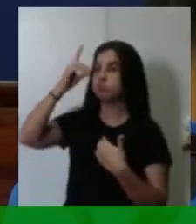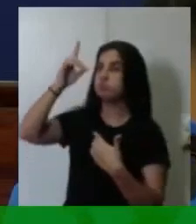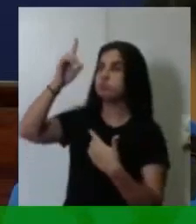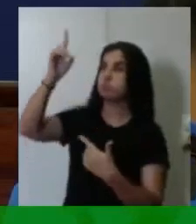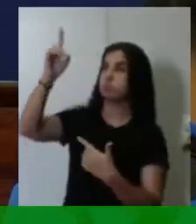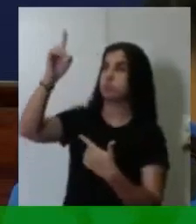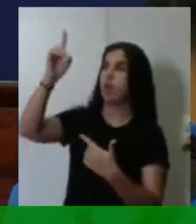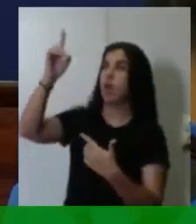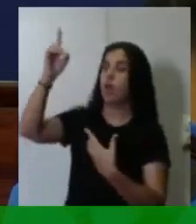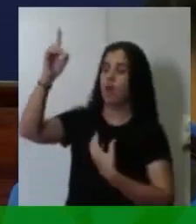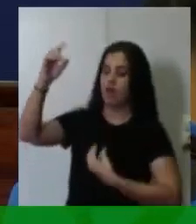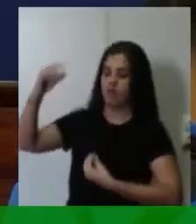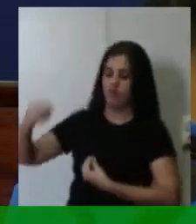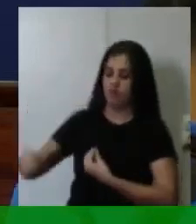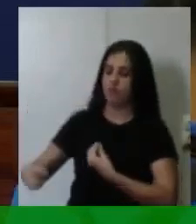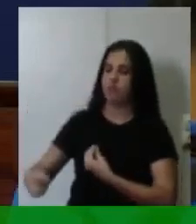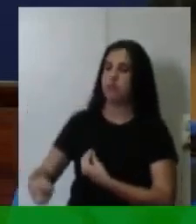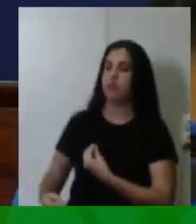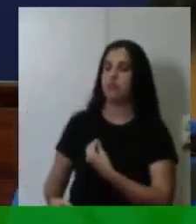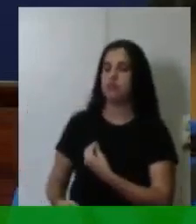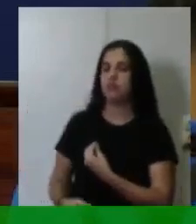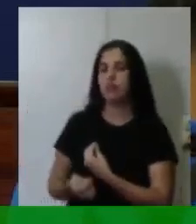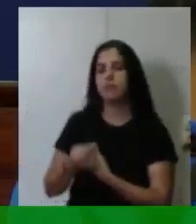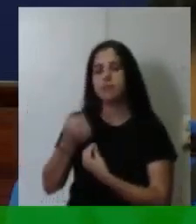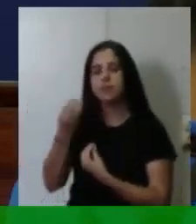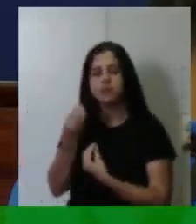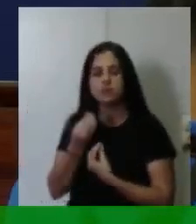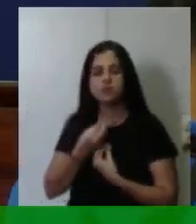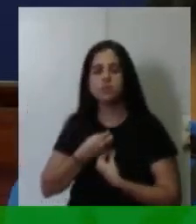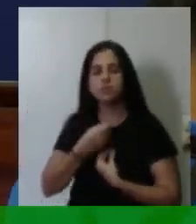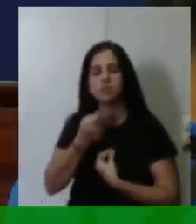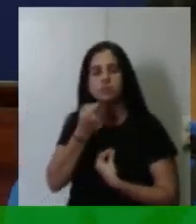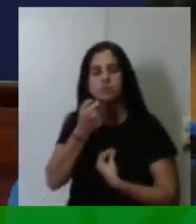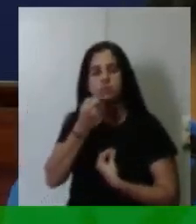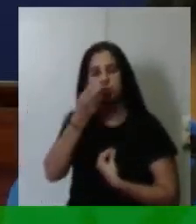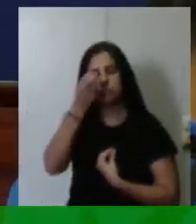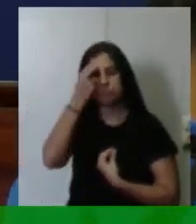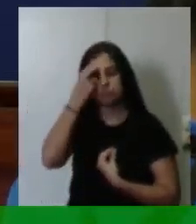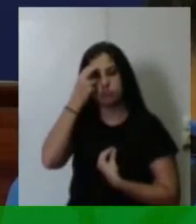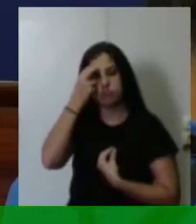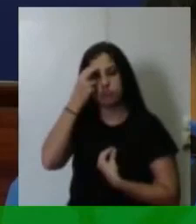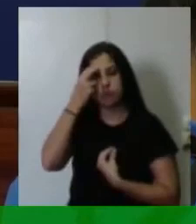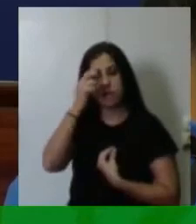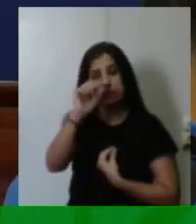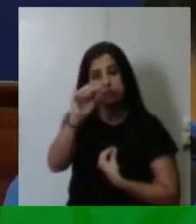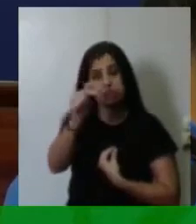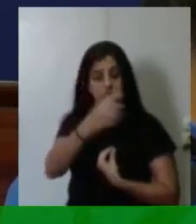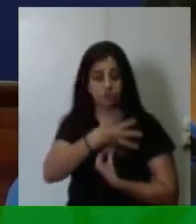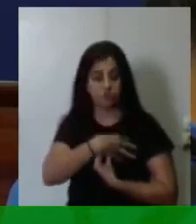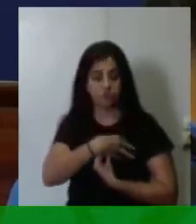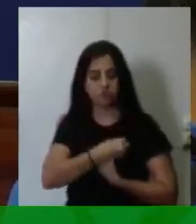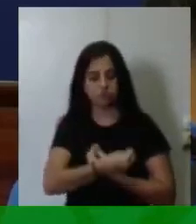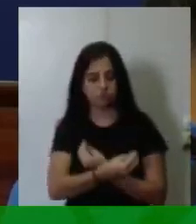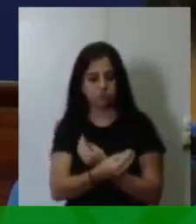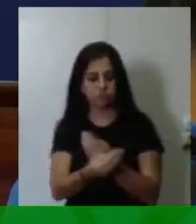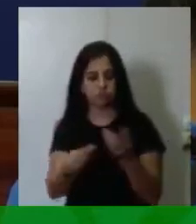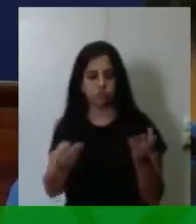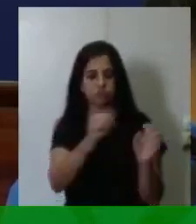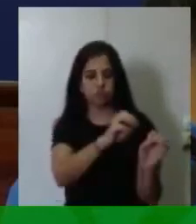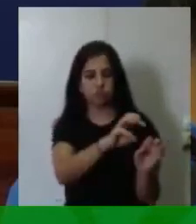que me deu um pouquinho dessa inteligência e distribuí a todos os meus sete filhos. Eu quero aqui